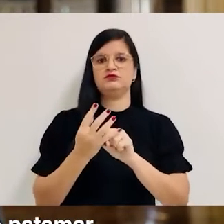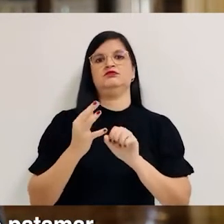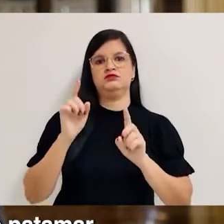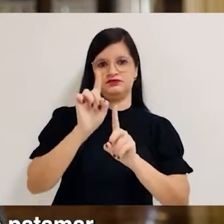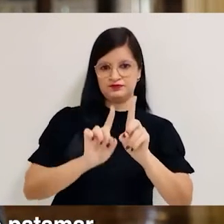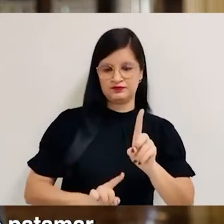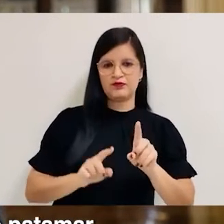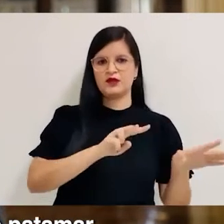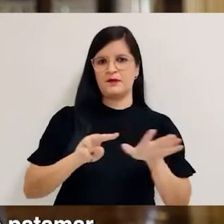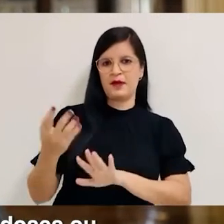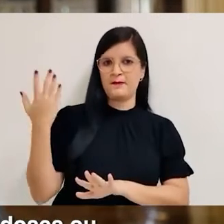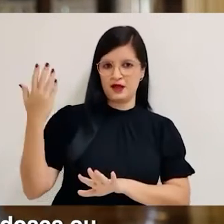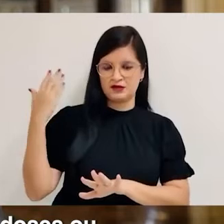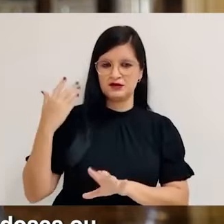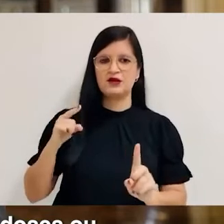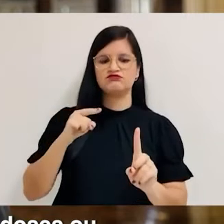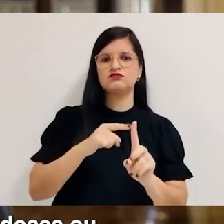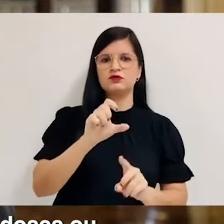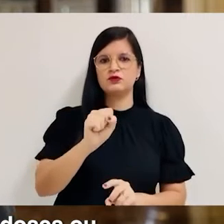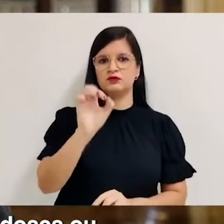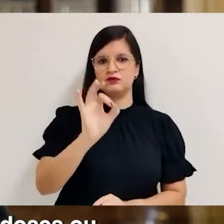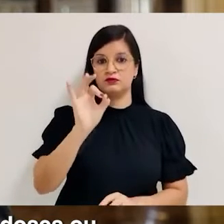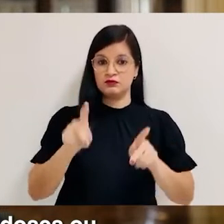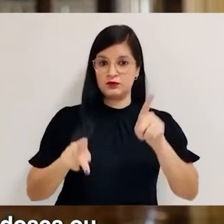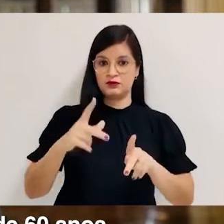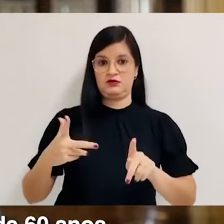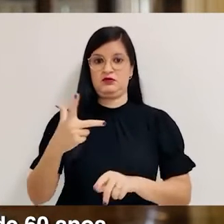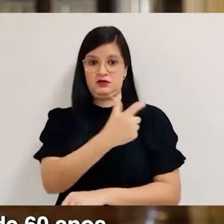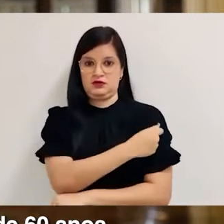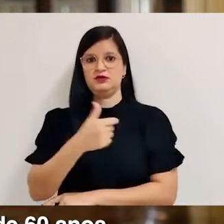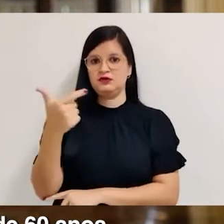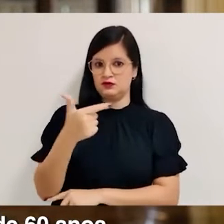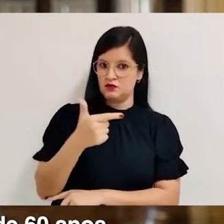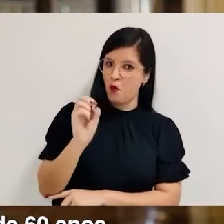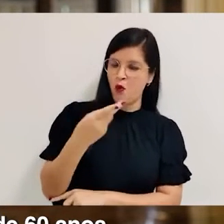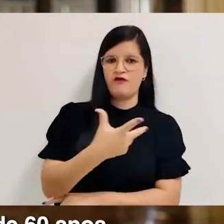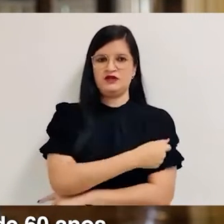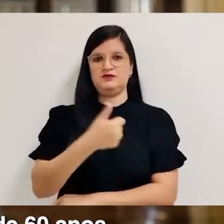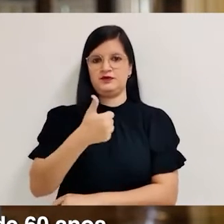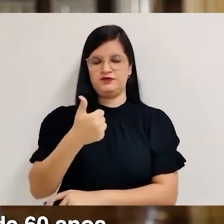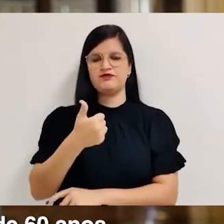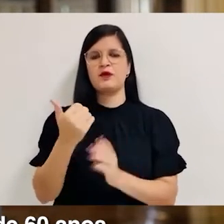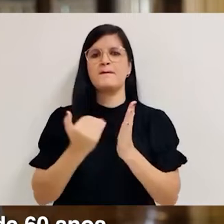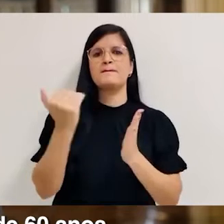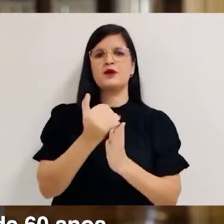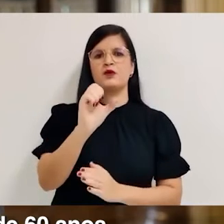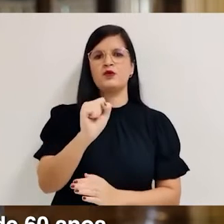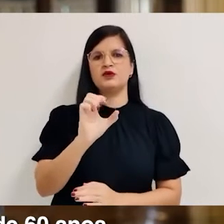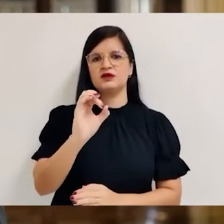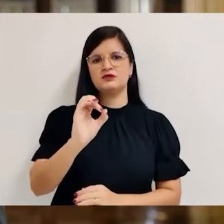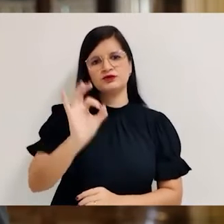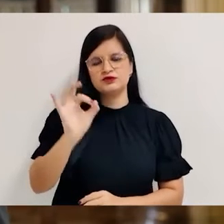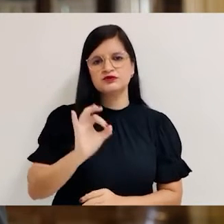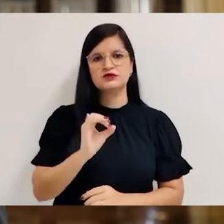passada, atingimos o patamar de 80% da população vacinada com duas doses ou dose única e mais de 80% dos maiores